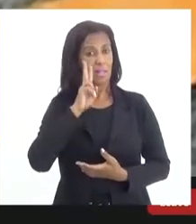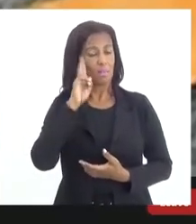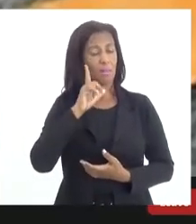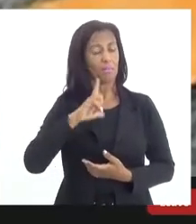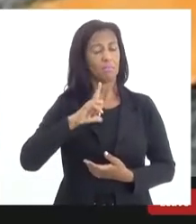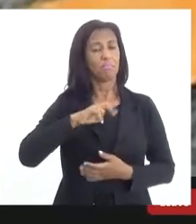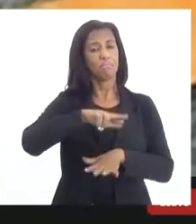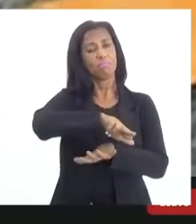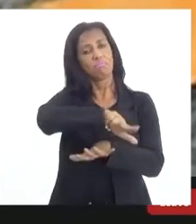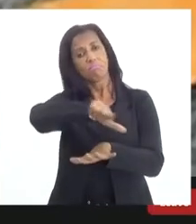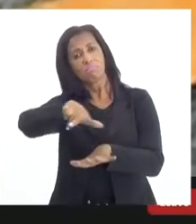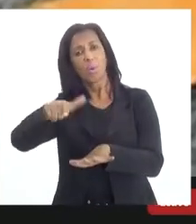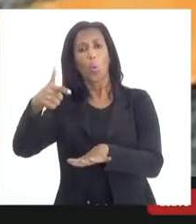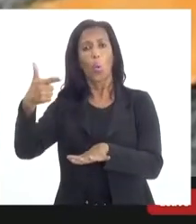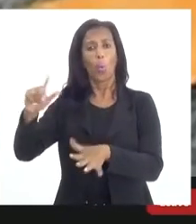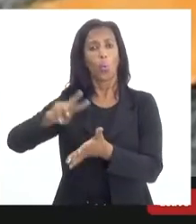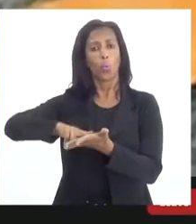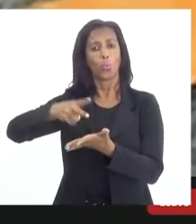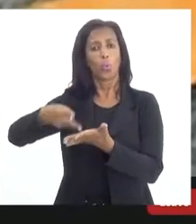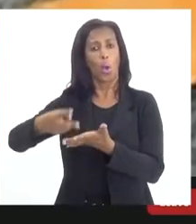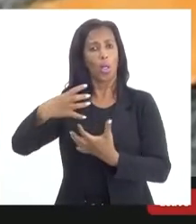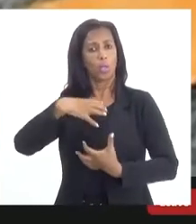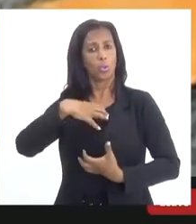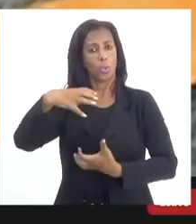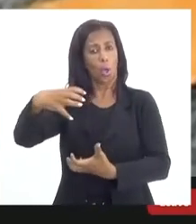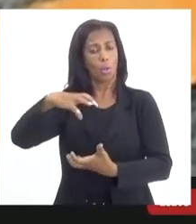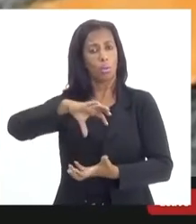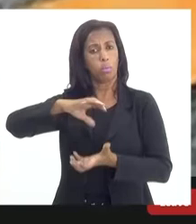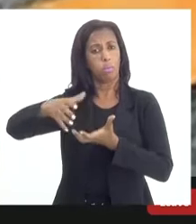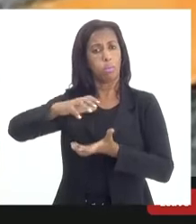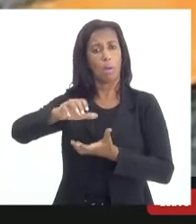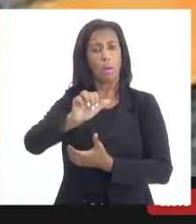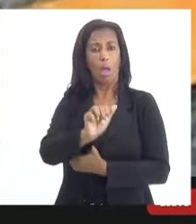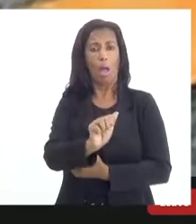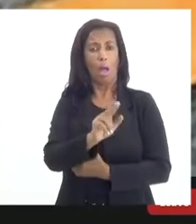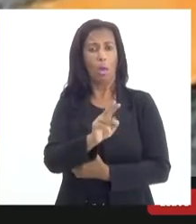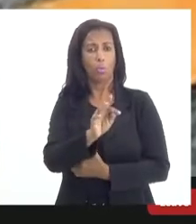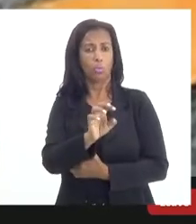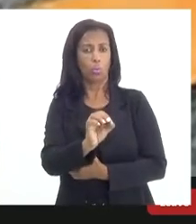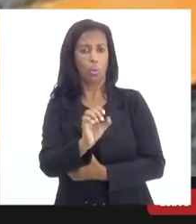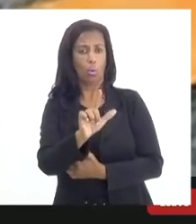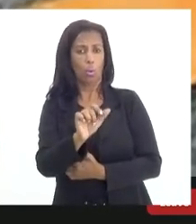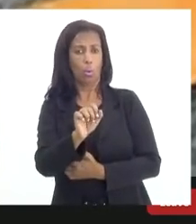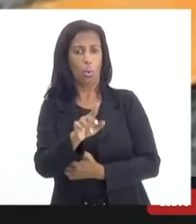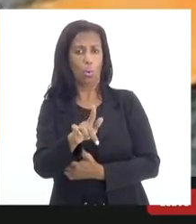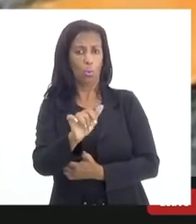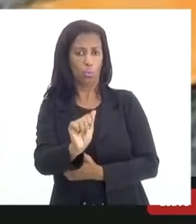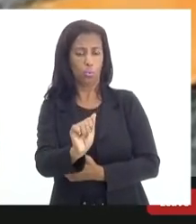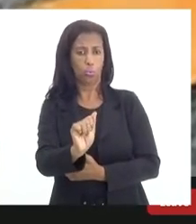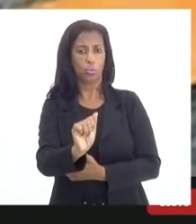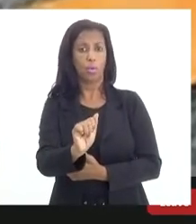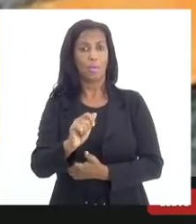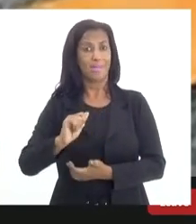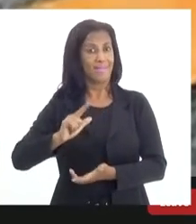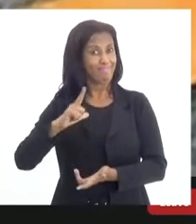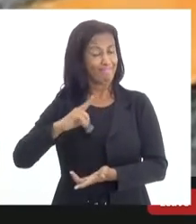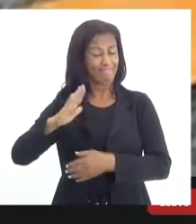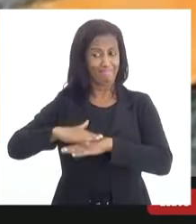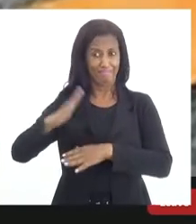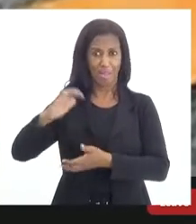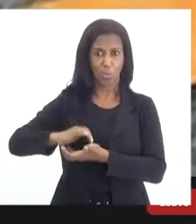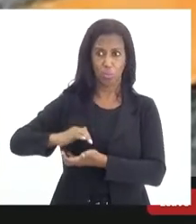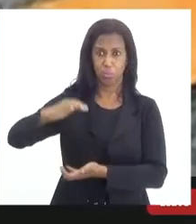vários outros transplantes de medula óssea que são os autólogos e que é o maior volume de